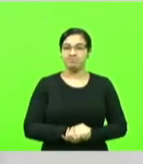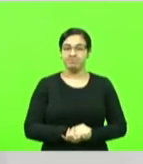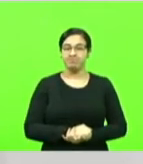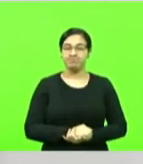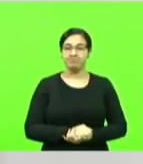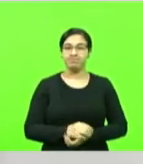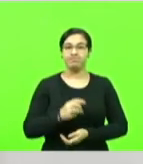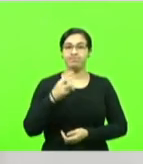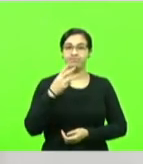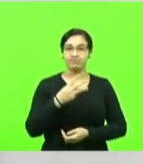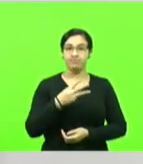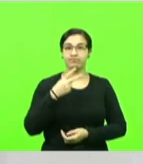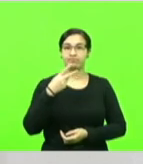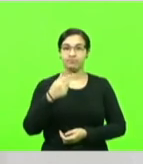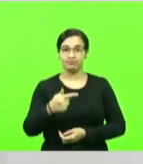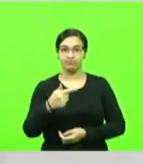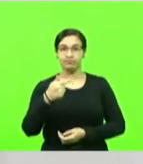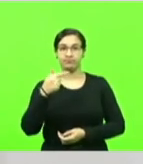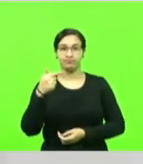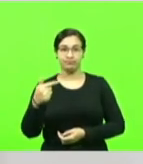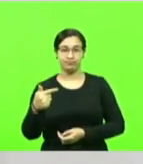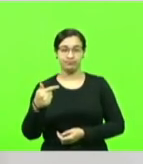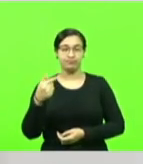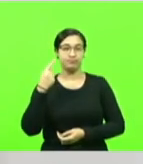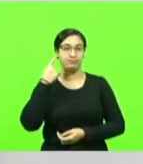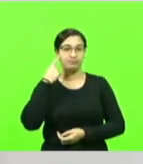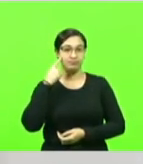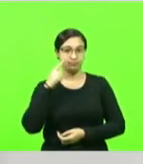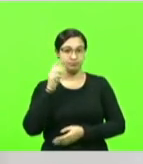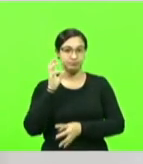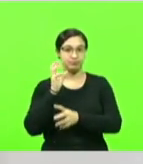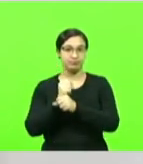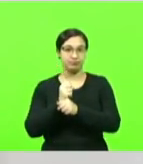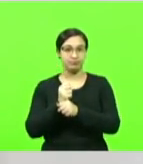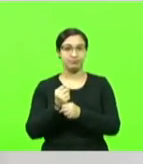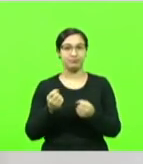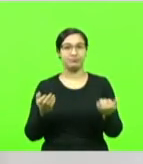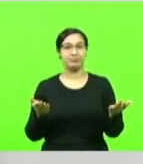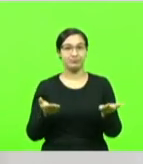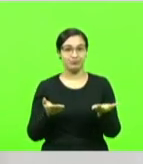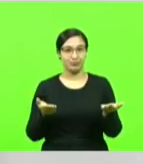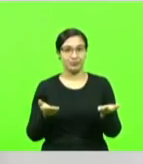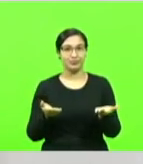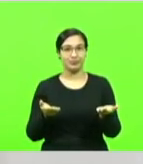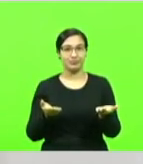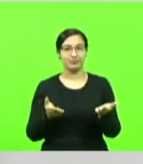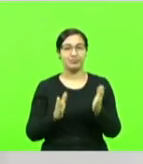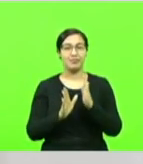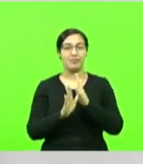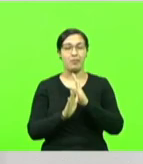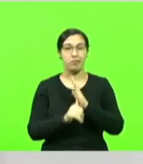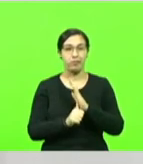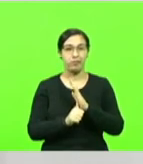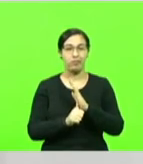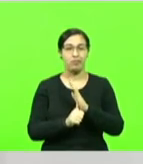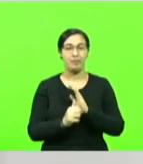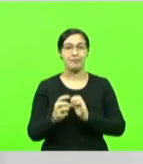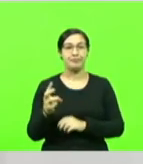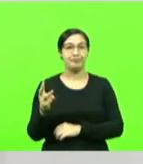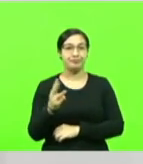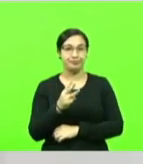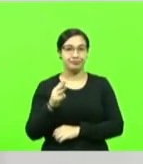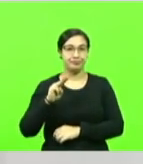377 dias se completam hoje do roubo dos 33 milhões